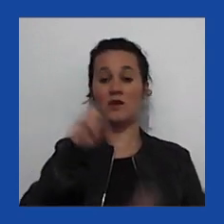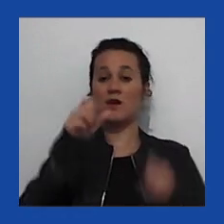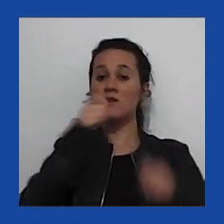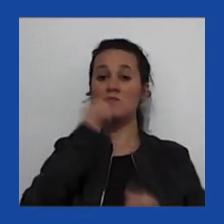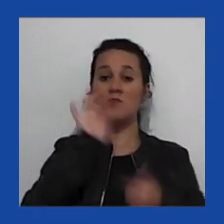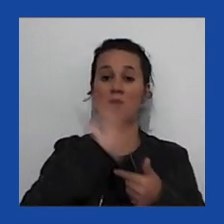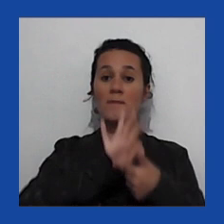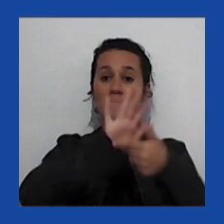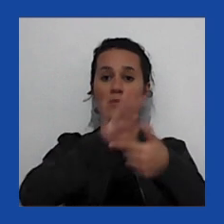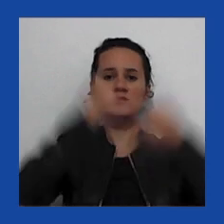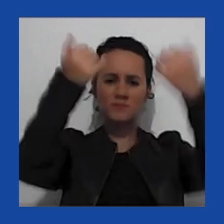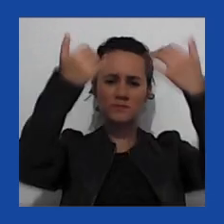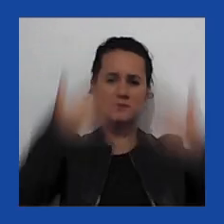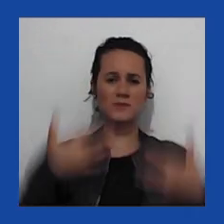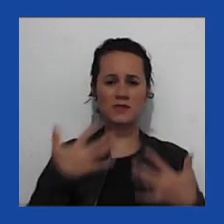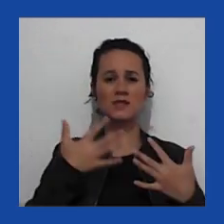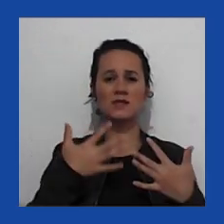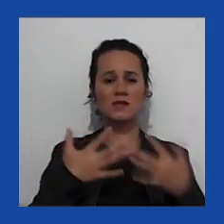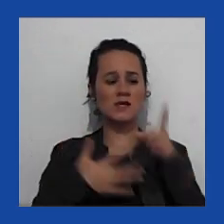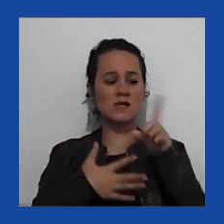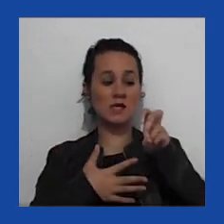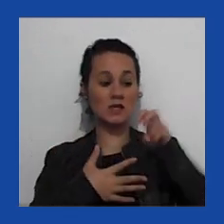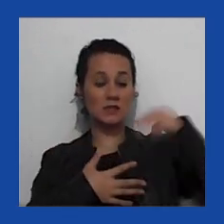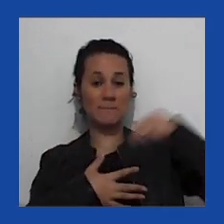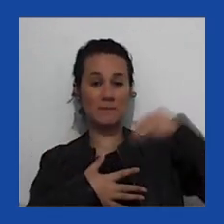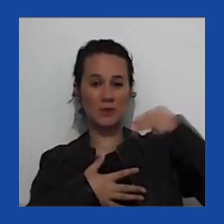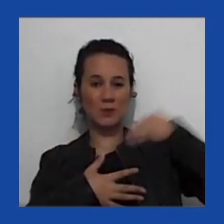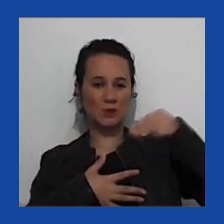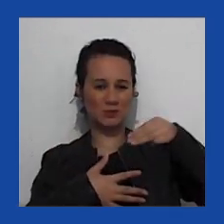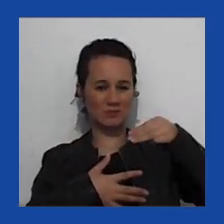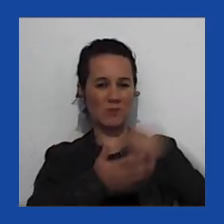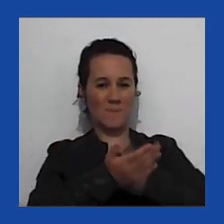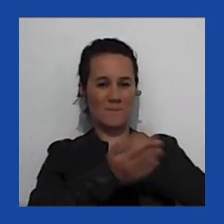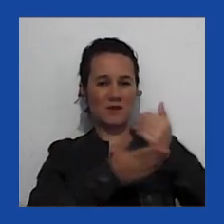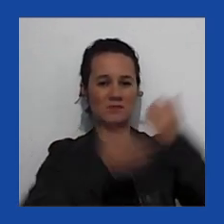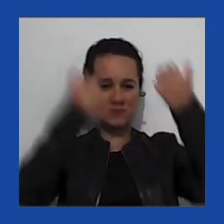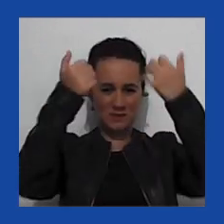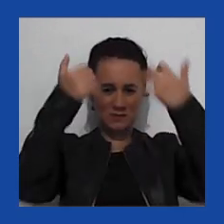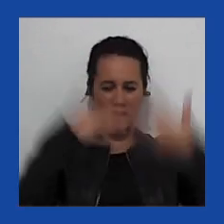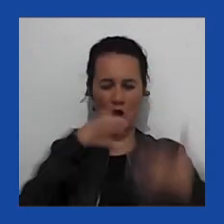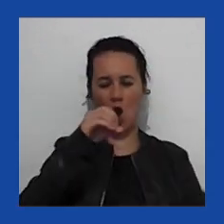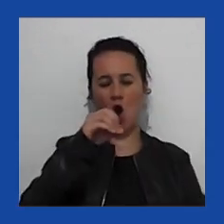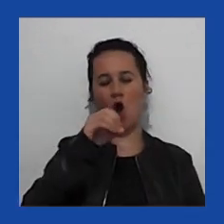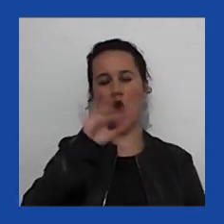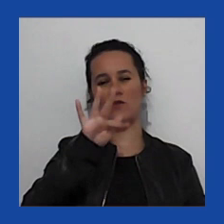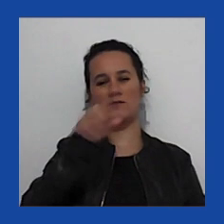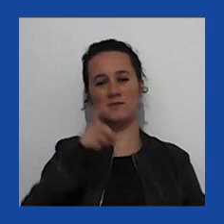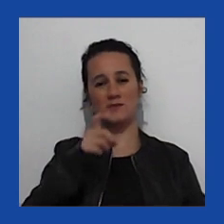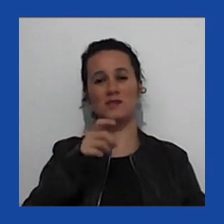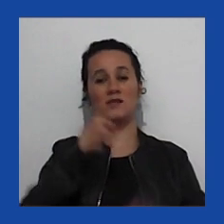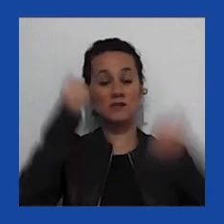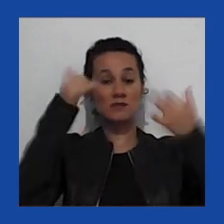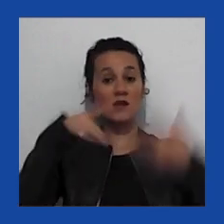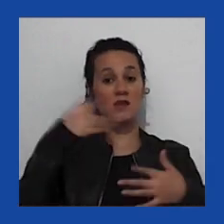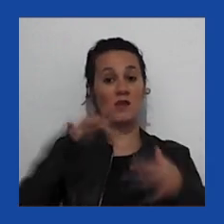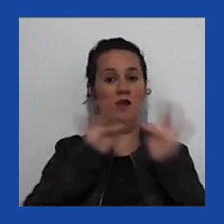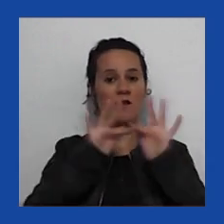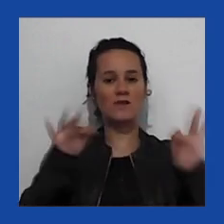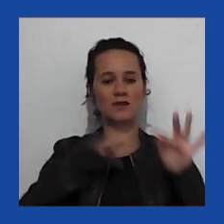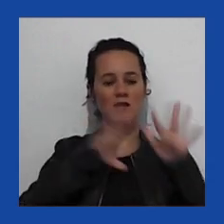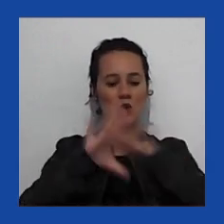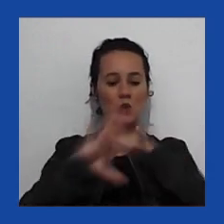um discurso, os primeiros 15 minutos do Steve Bannon no Oxford Union, você pode pegar a fala dele no YouTube,